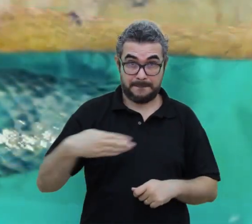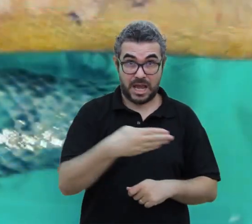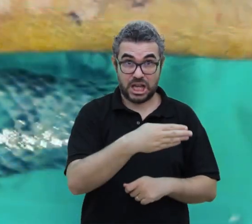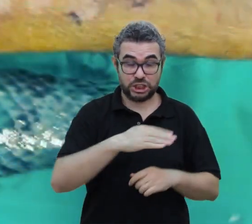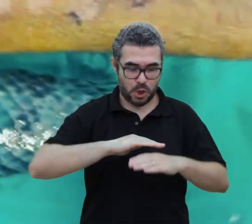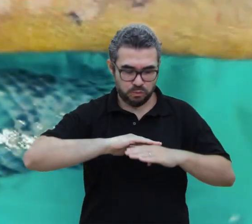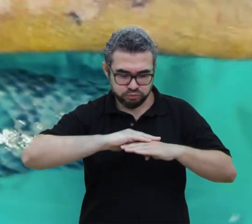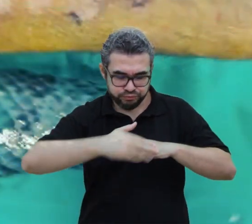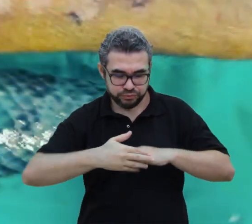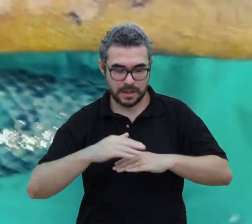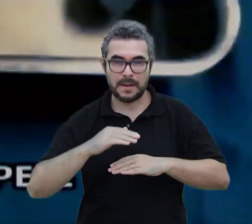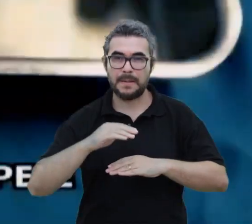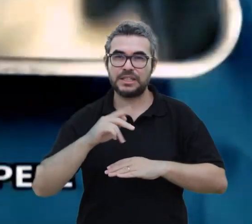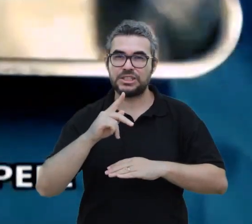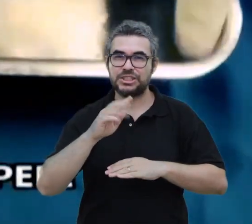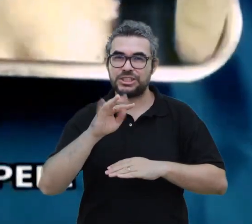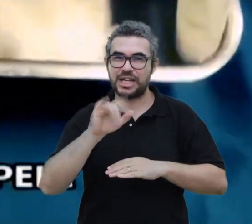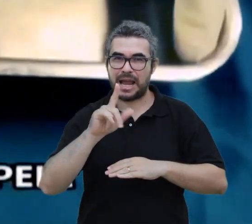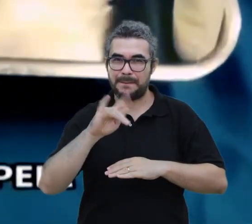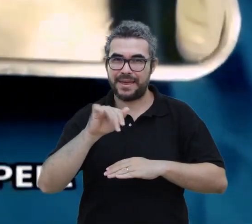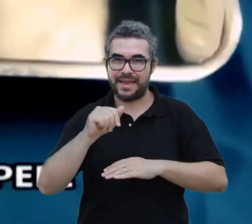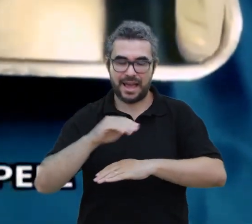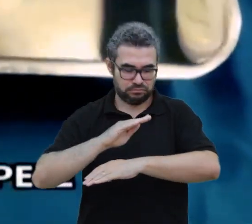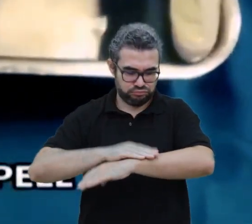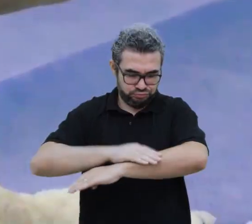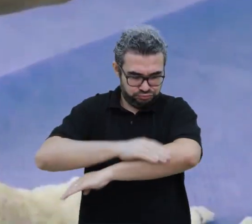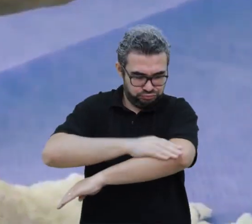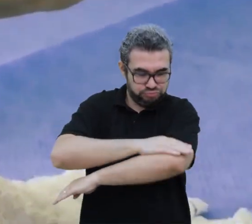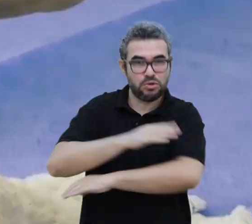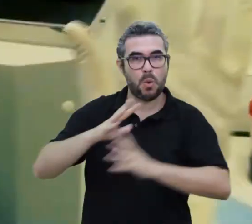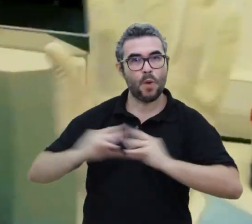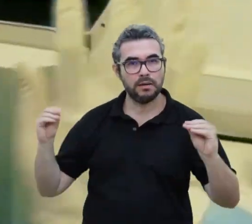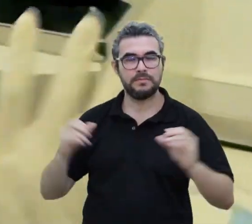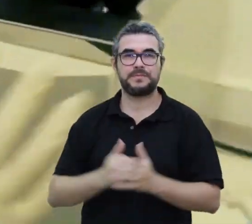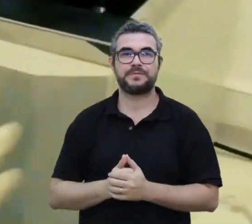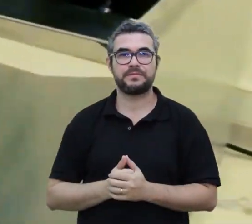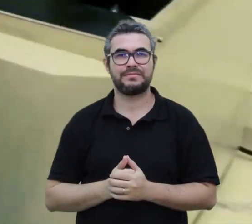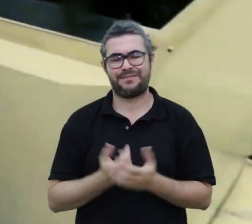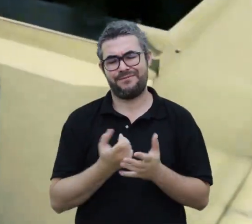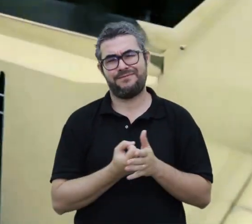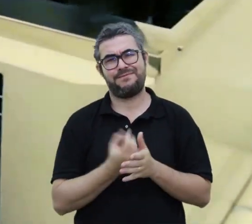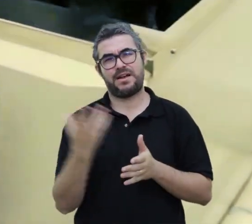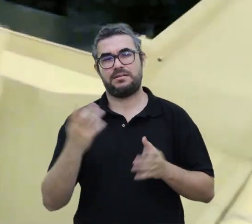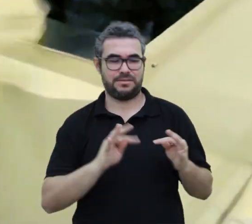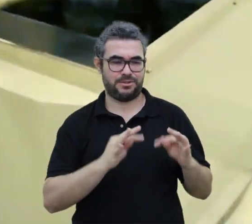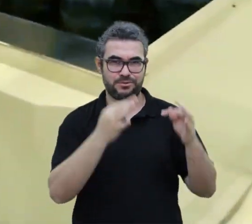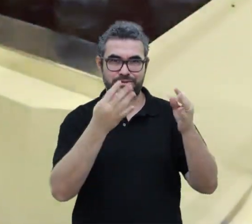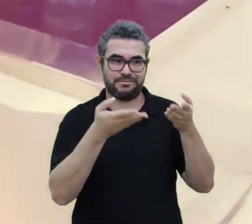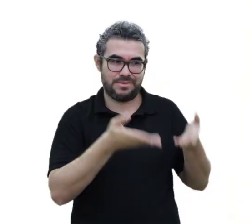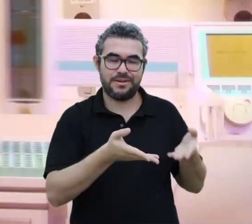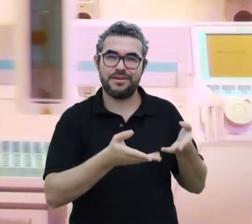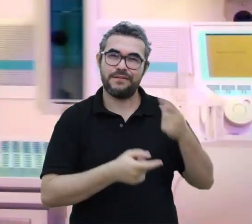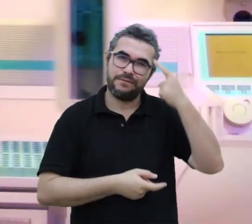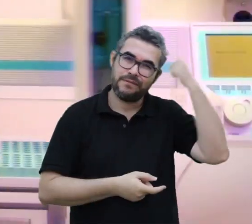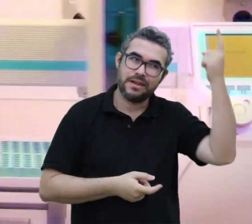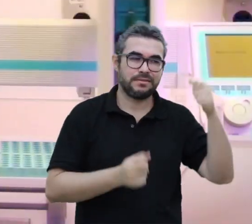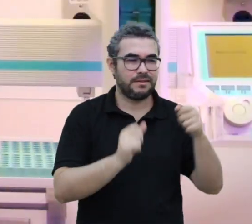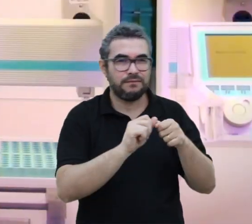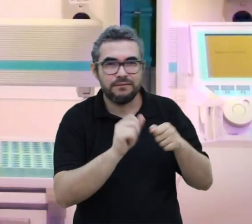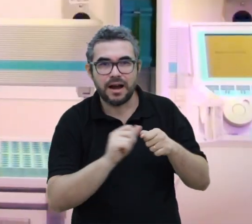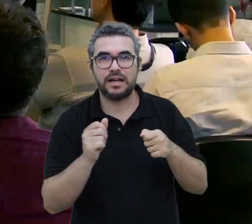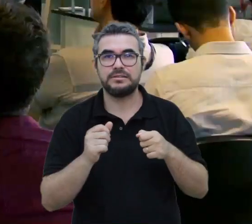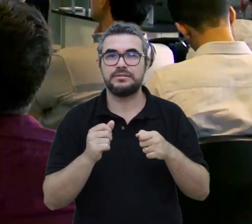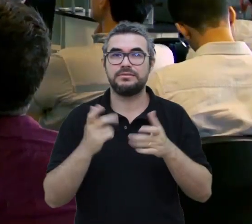tratamento de queimaduras. A ideia é que com a oferta pública do insumo, haja uma exploração comercial em breve. Muitas das